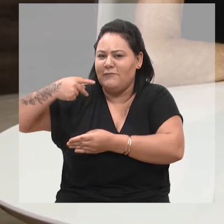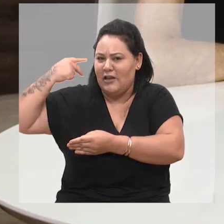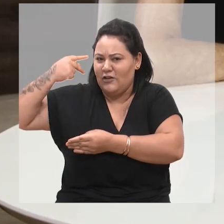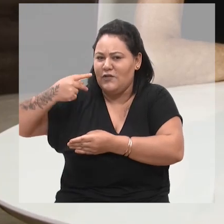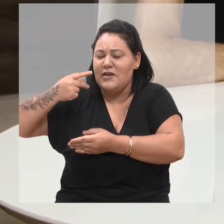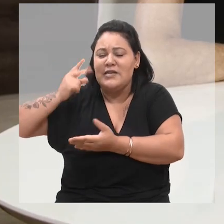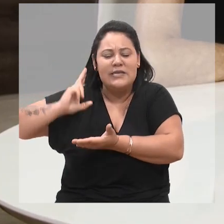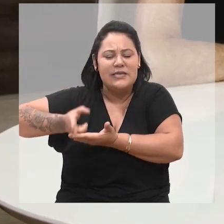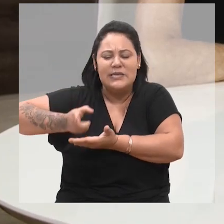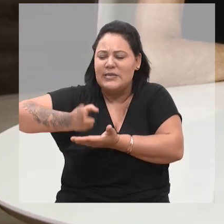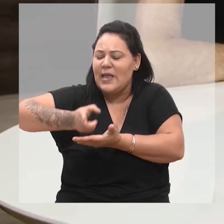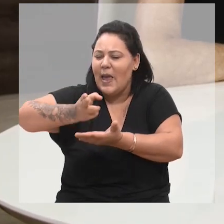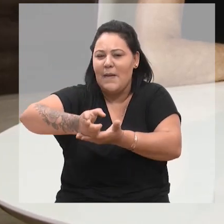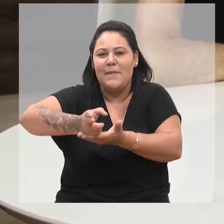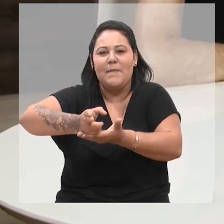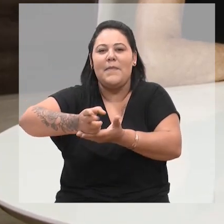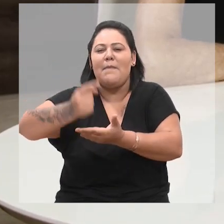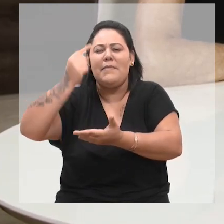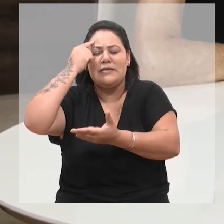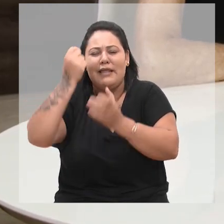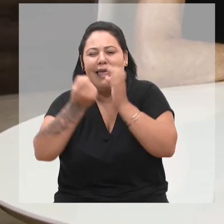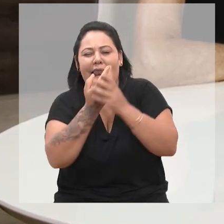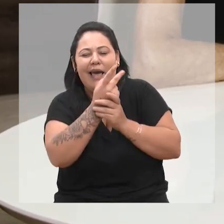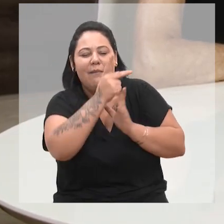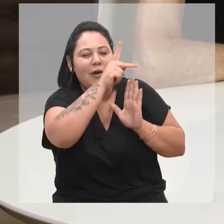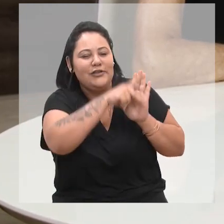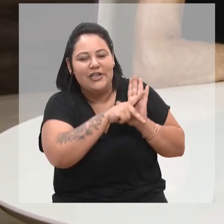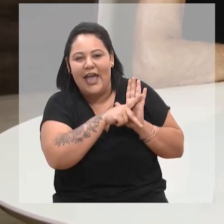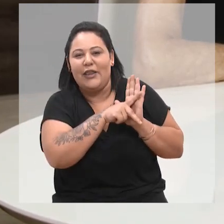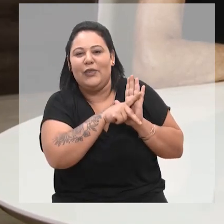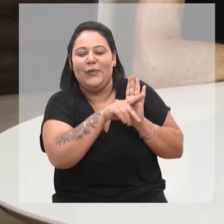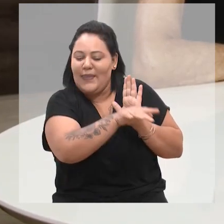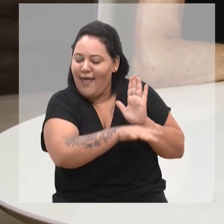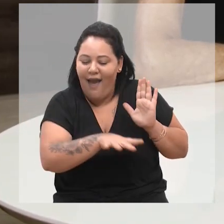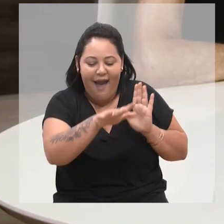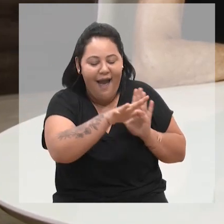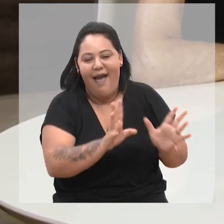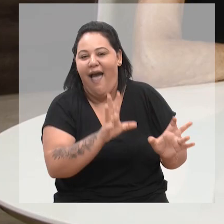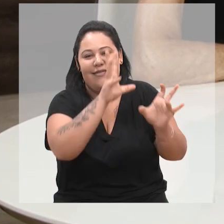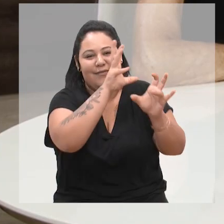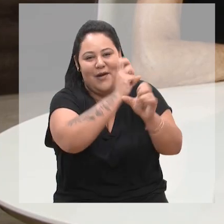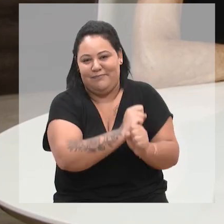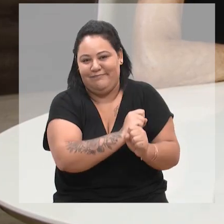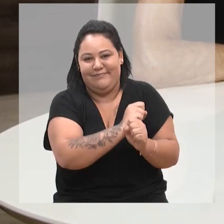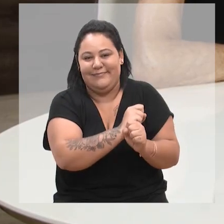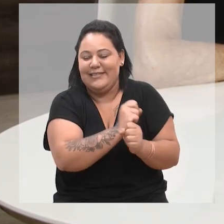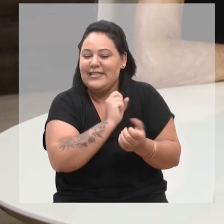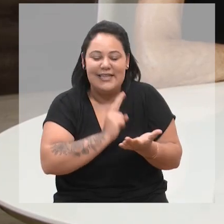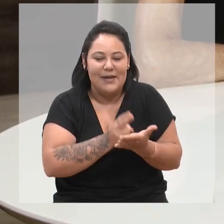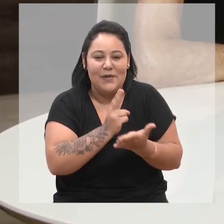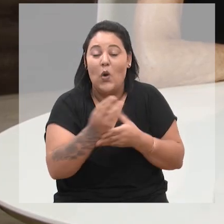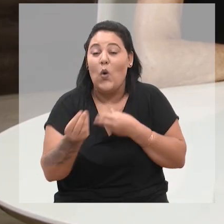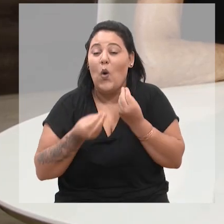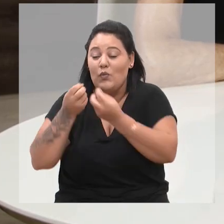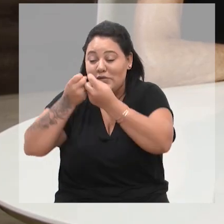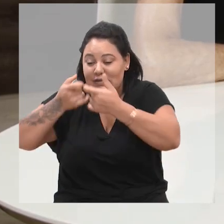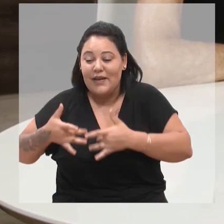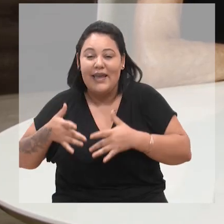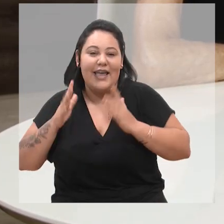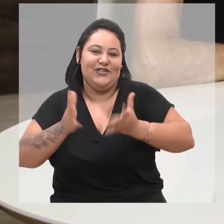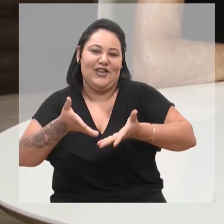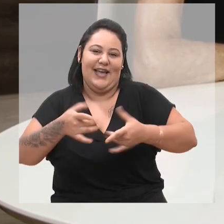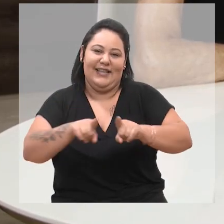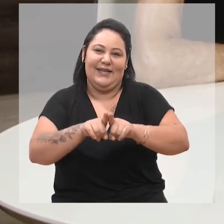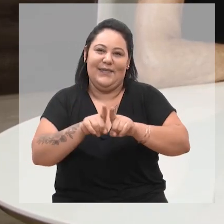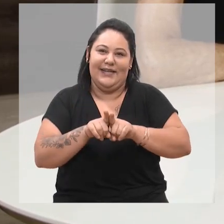algum projeto aqui dentro, como eu falei agora,